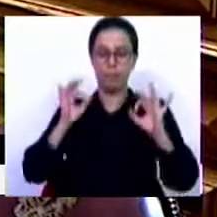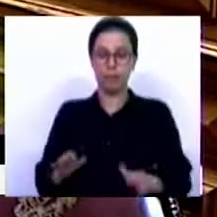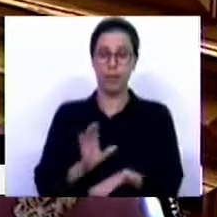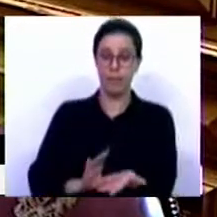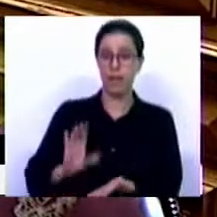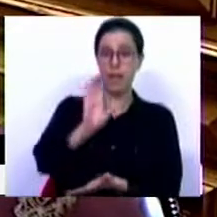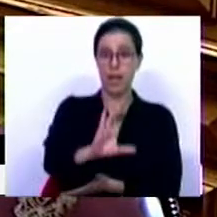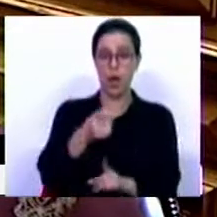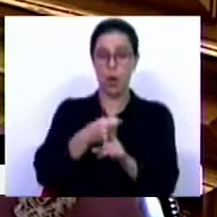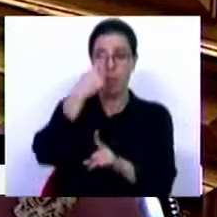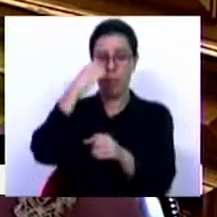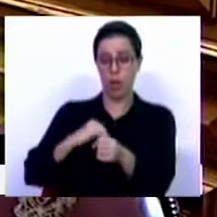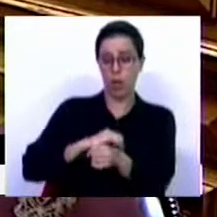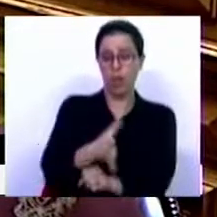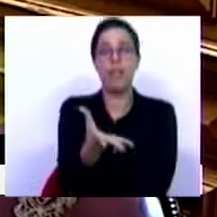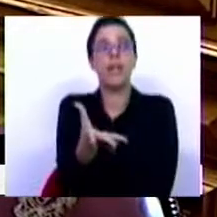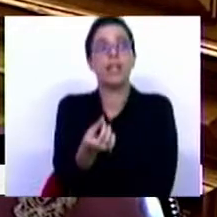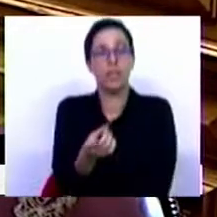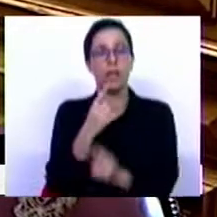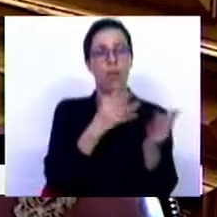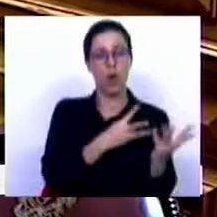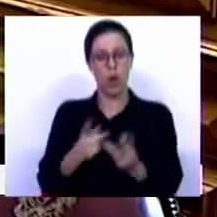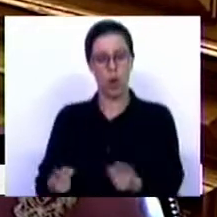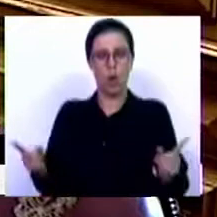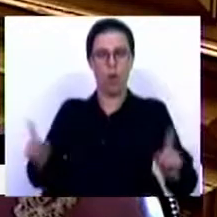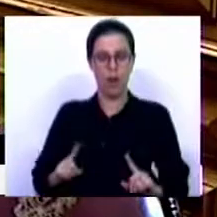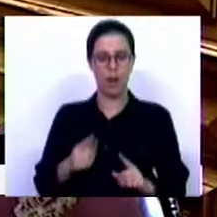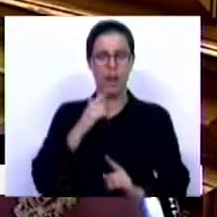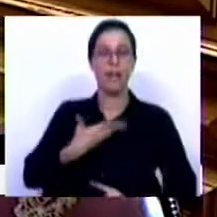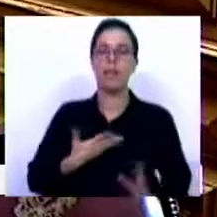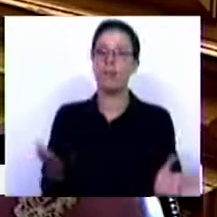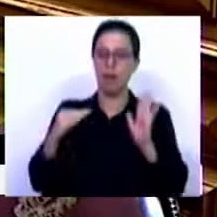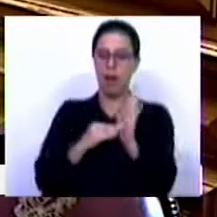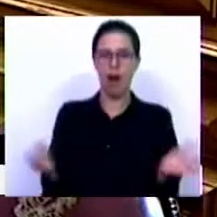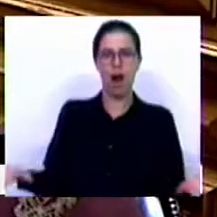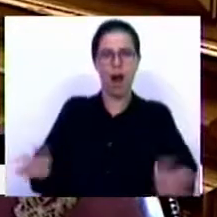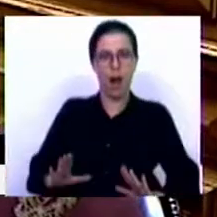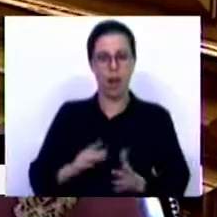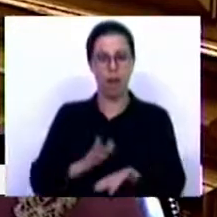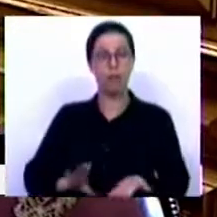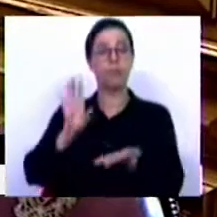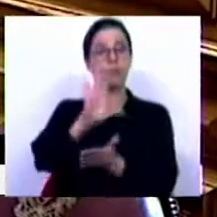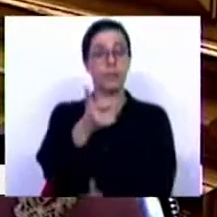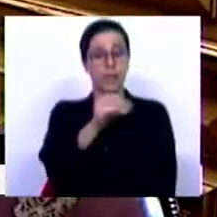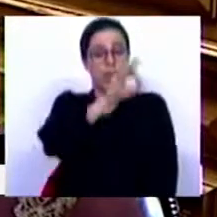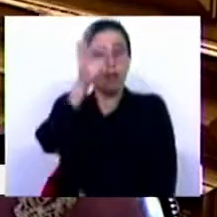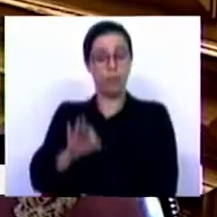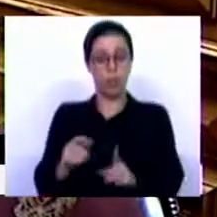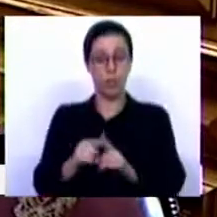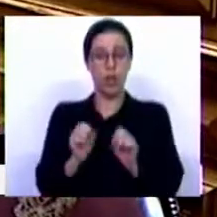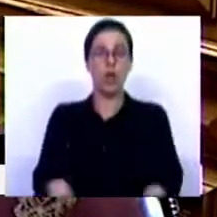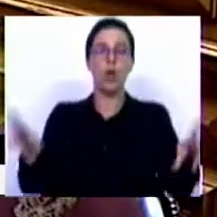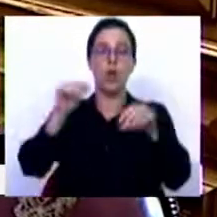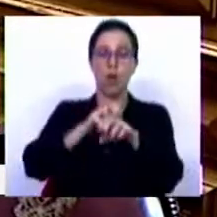financiamento para o combate ao Covid-19 não é contabilizado para o nível de indevidamento, quando cofinancia em 50% o